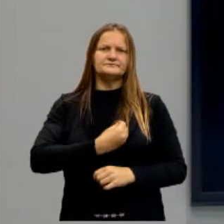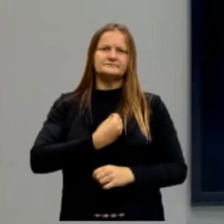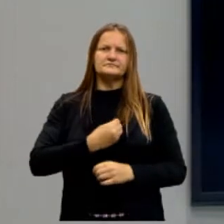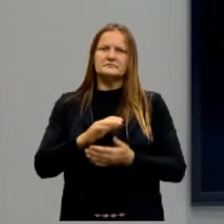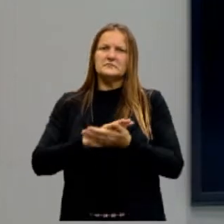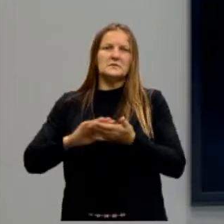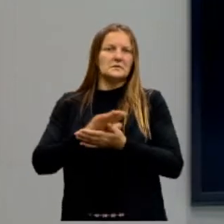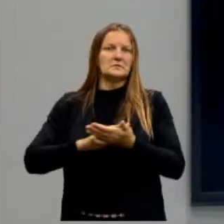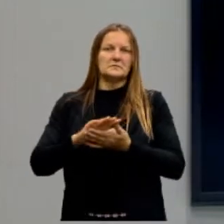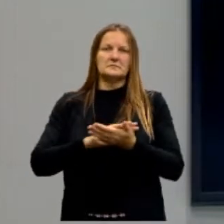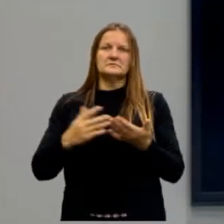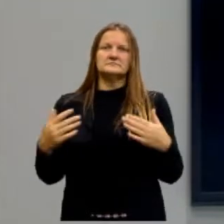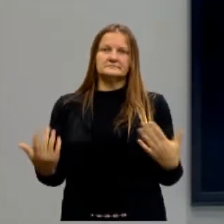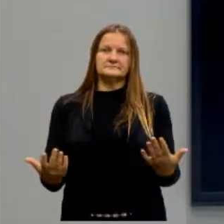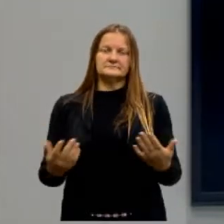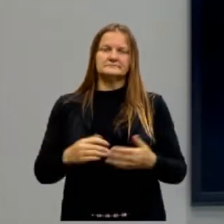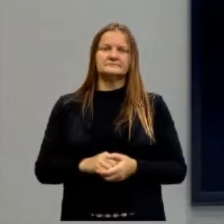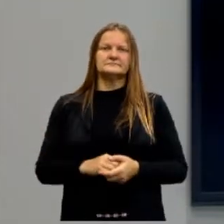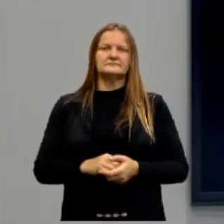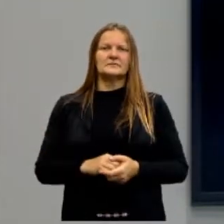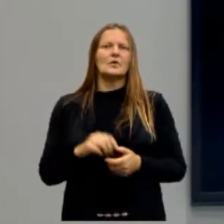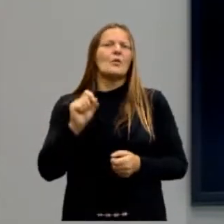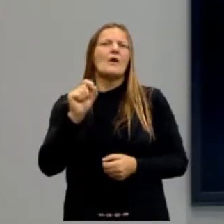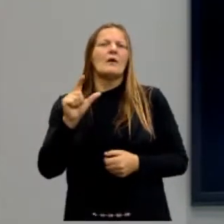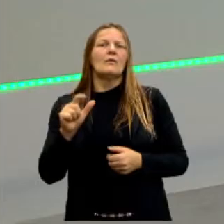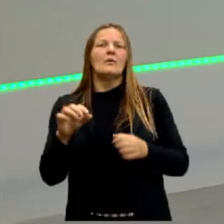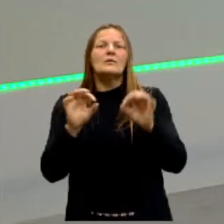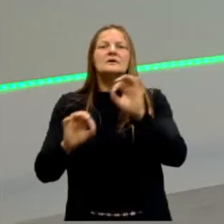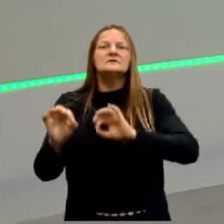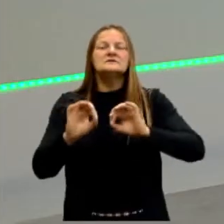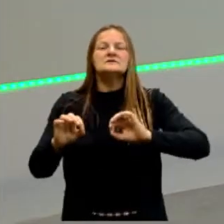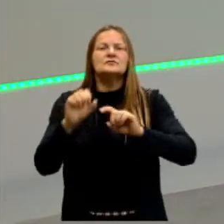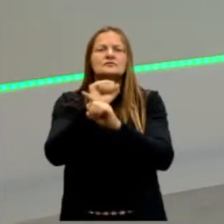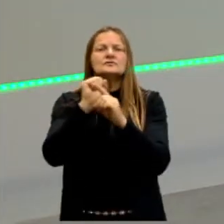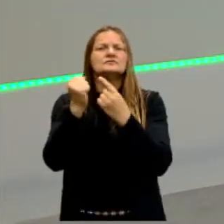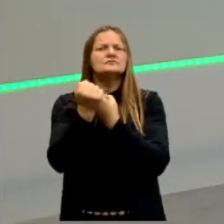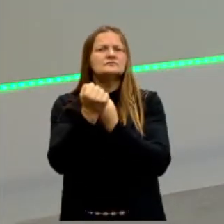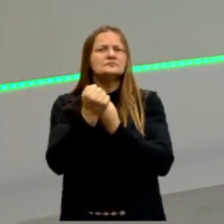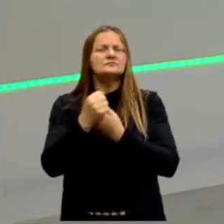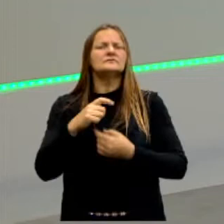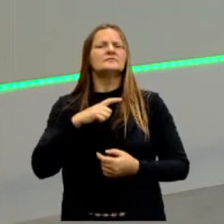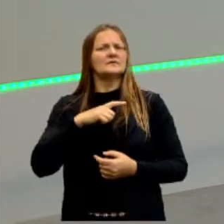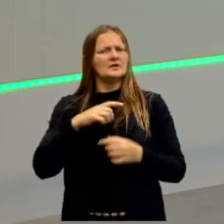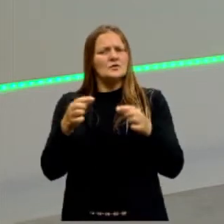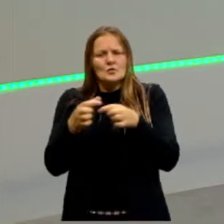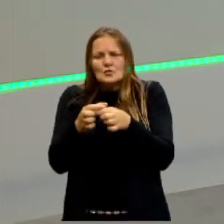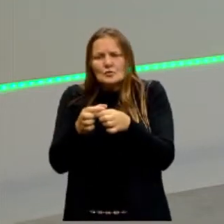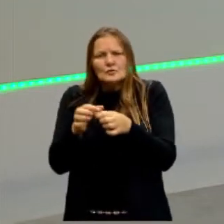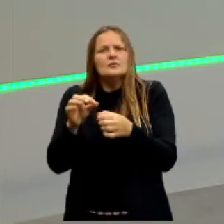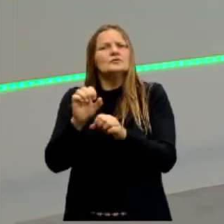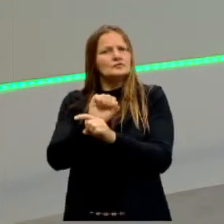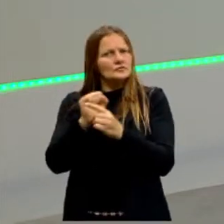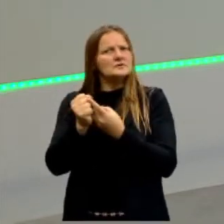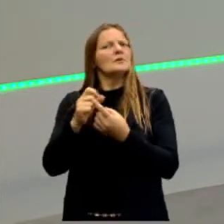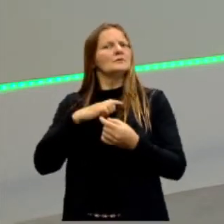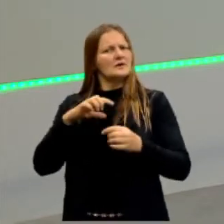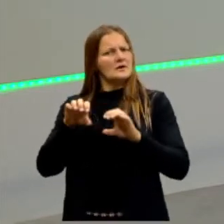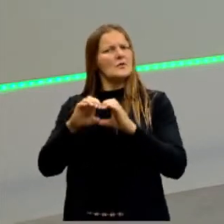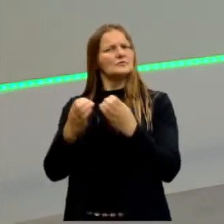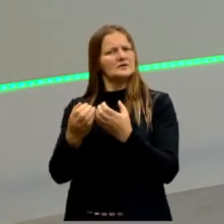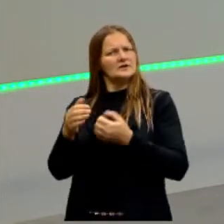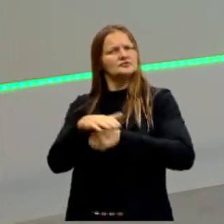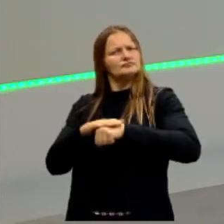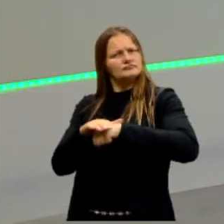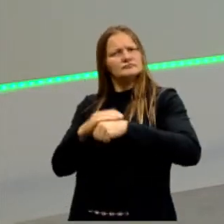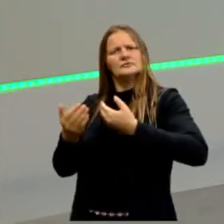elementos? Sem que elementos? organização social. Até grupos menores têm uma organização social. Têm